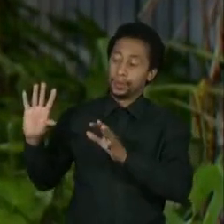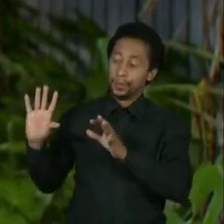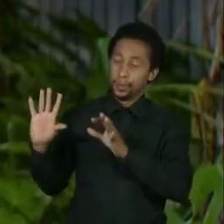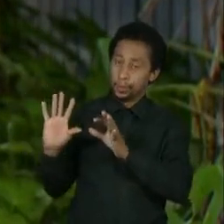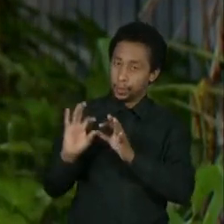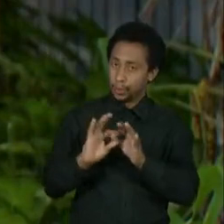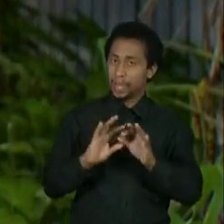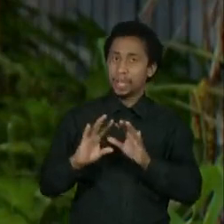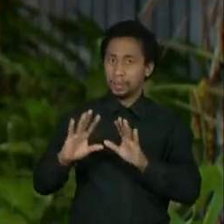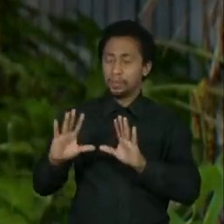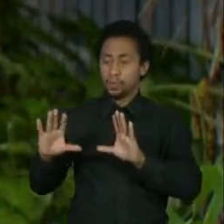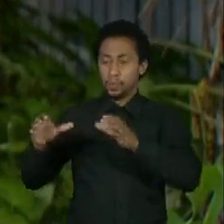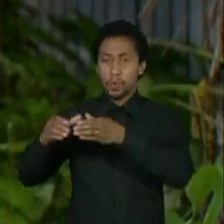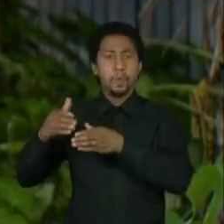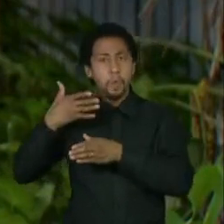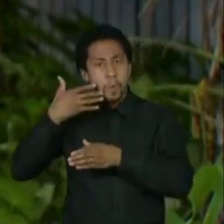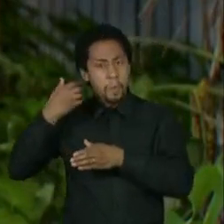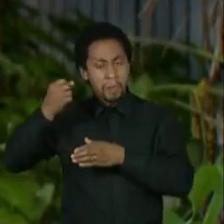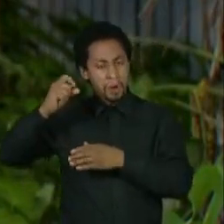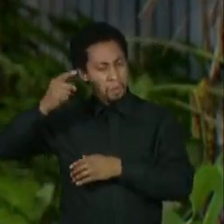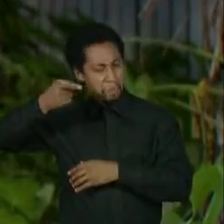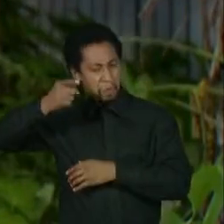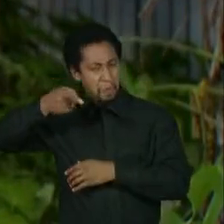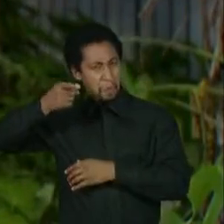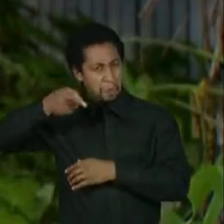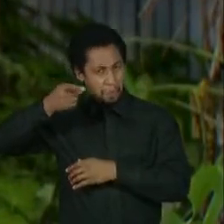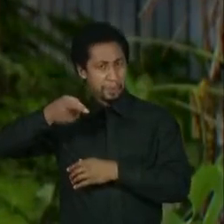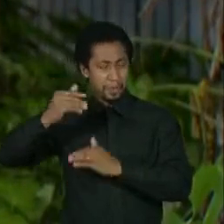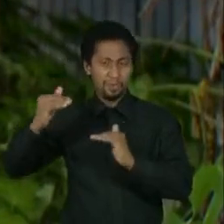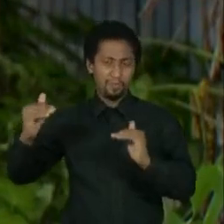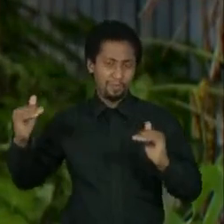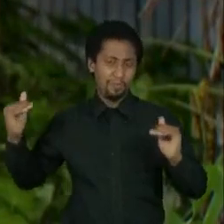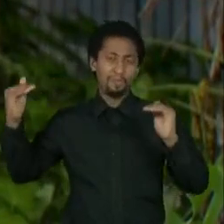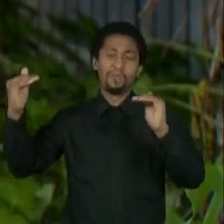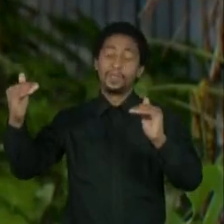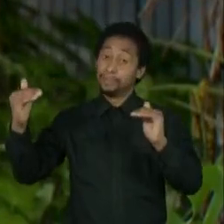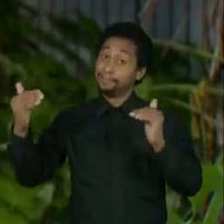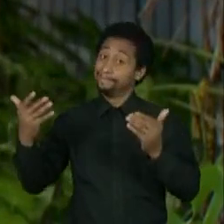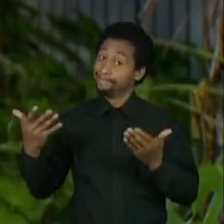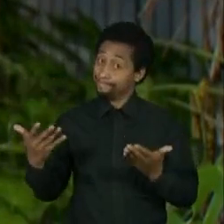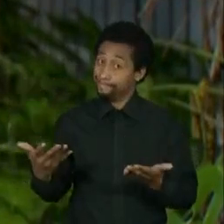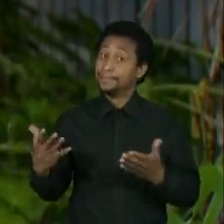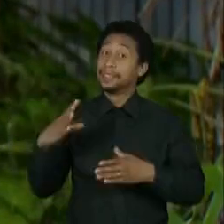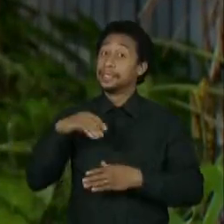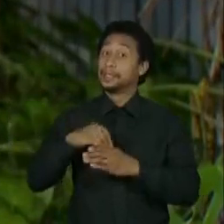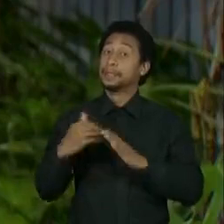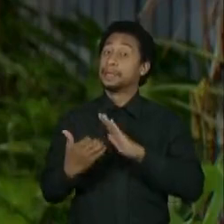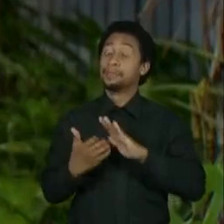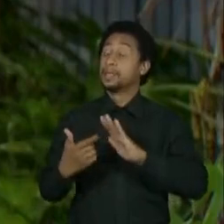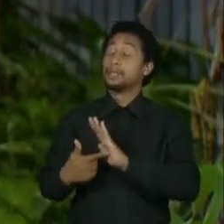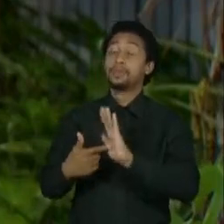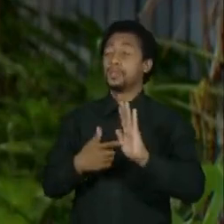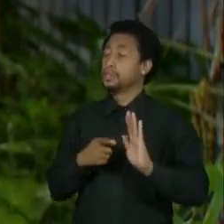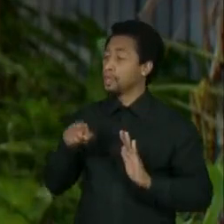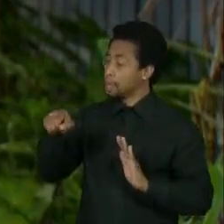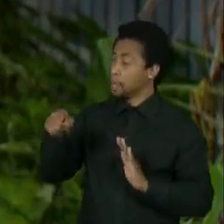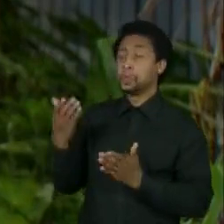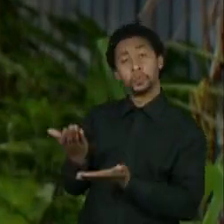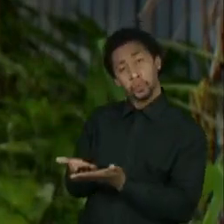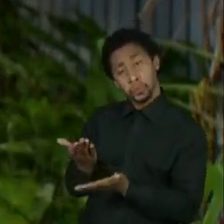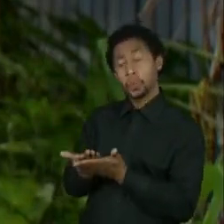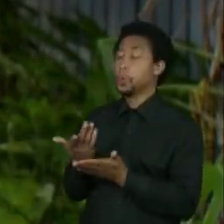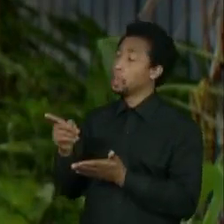pacto narcísico, do pacto da branquitude, são tratadas como mérito. Então, se este